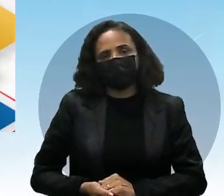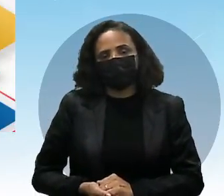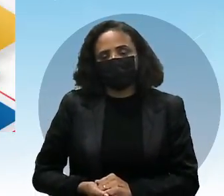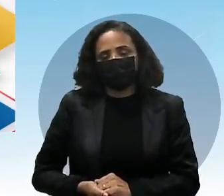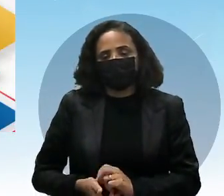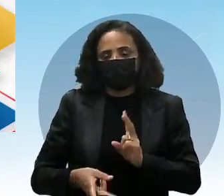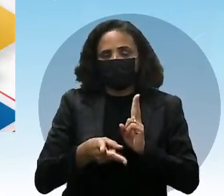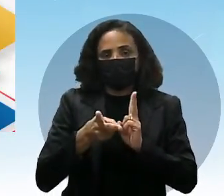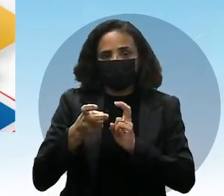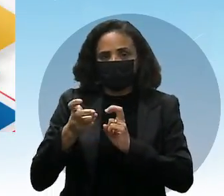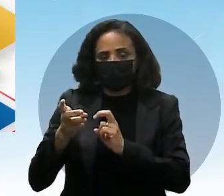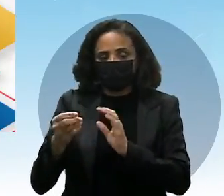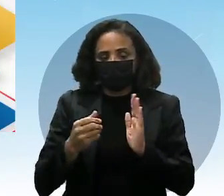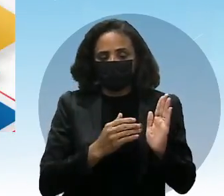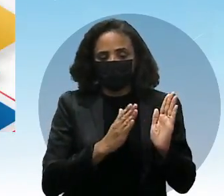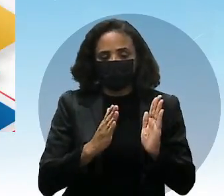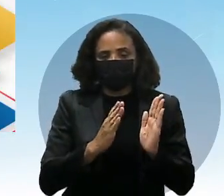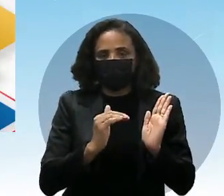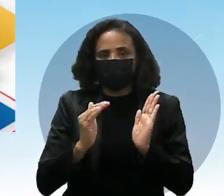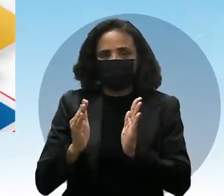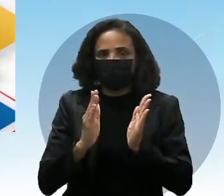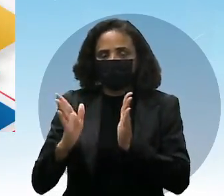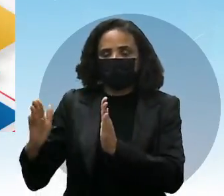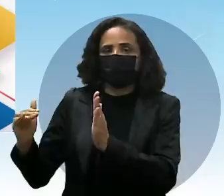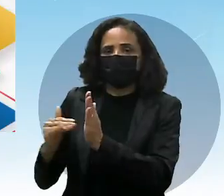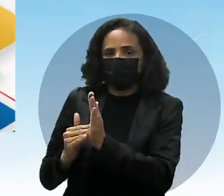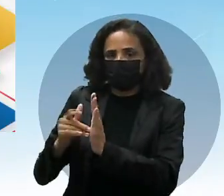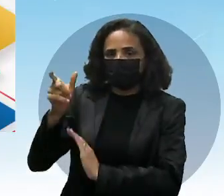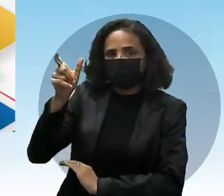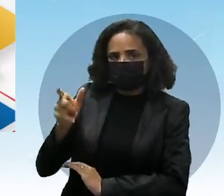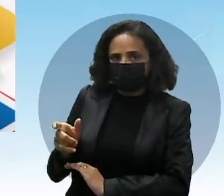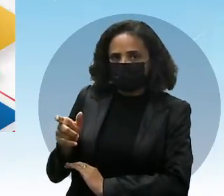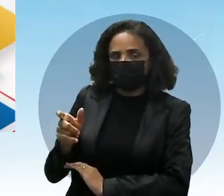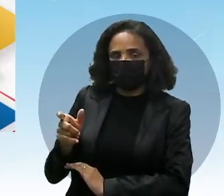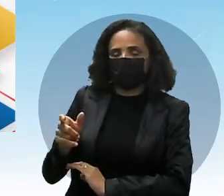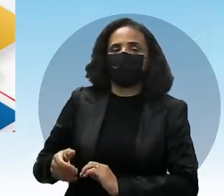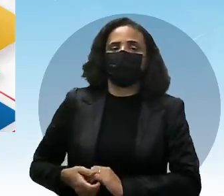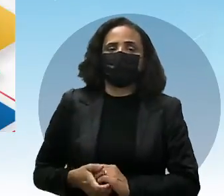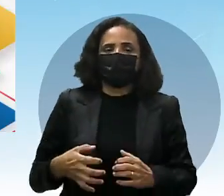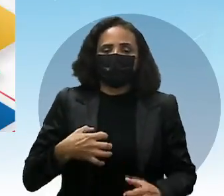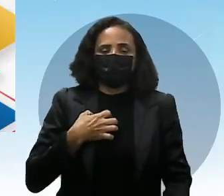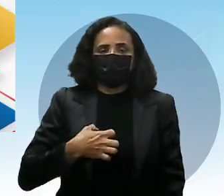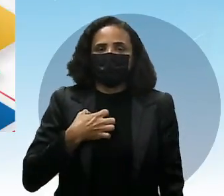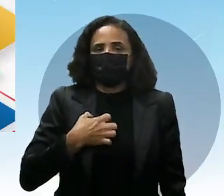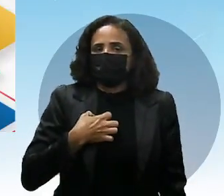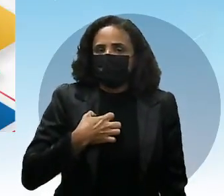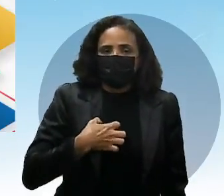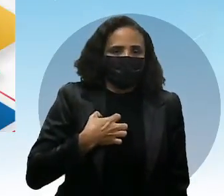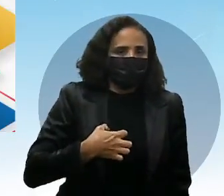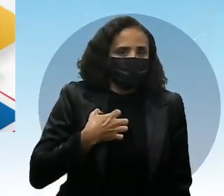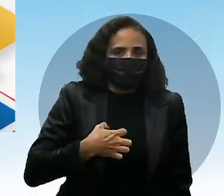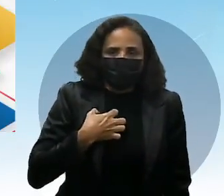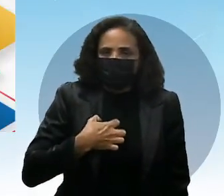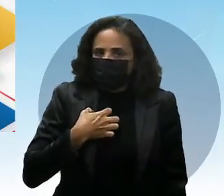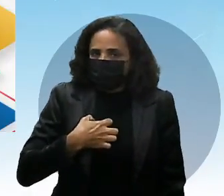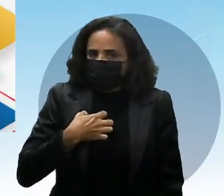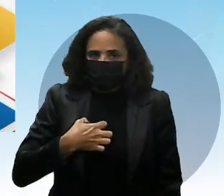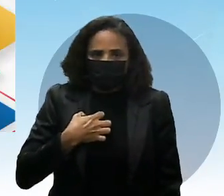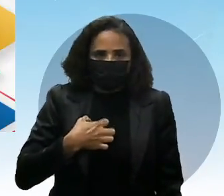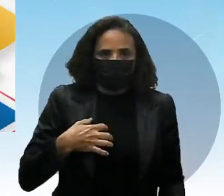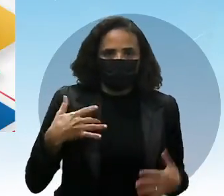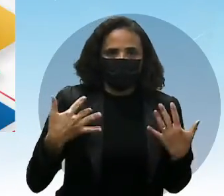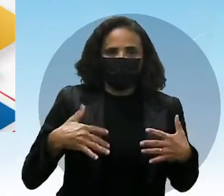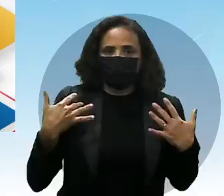Percebam que no último quadrinho, ela está bem irritada, porque ele não